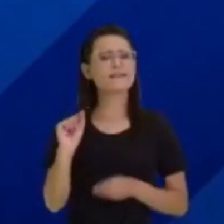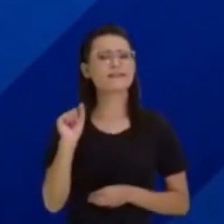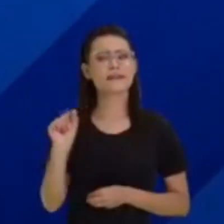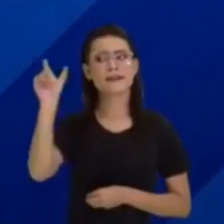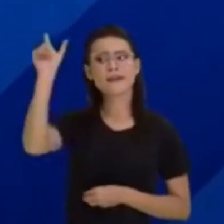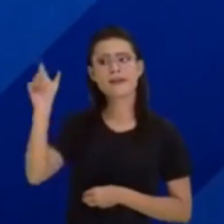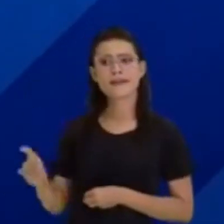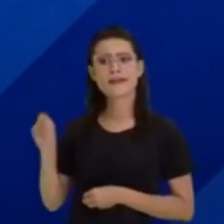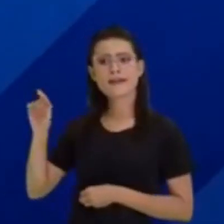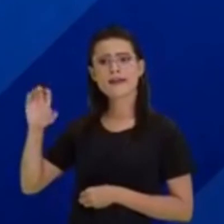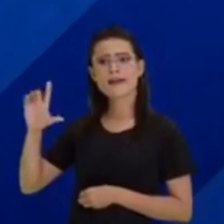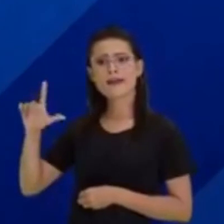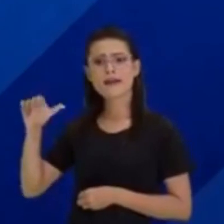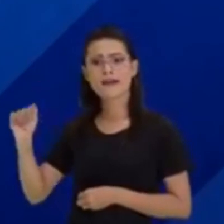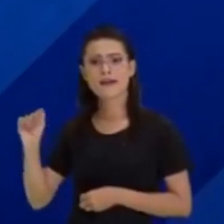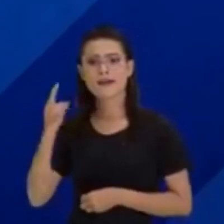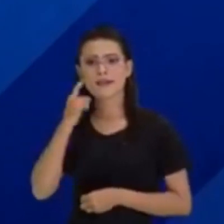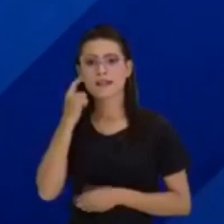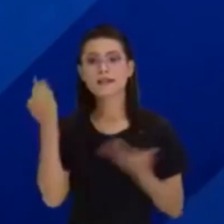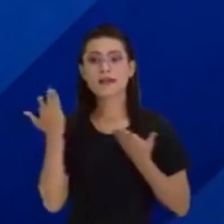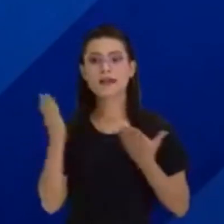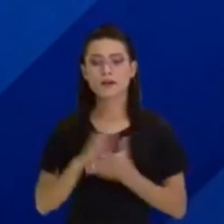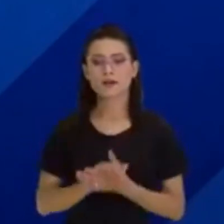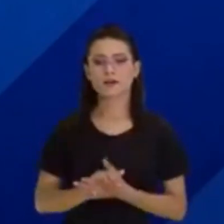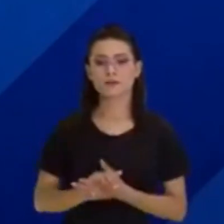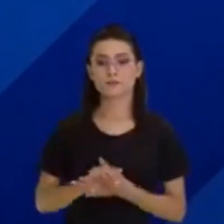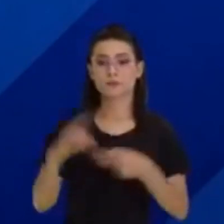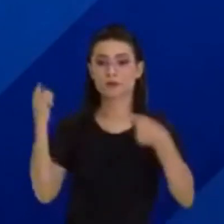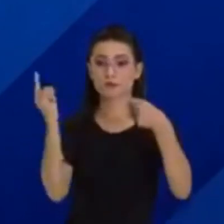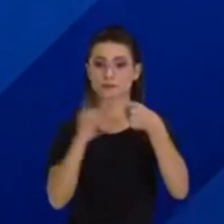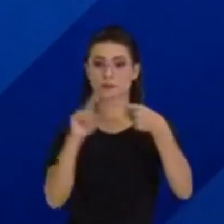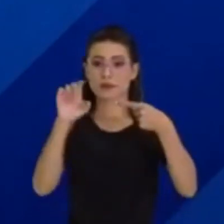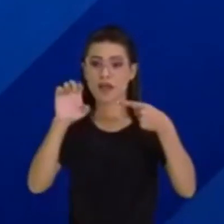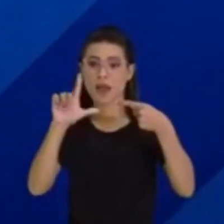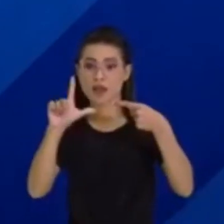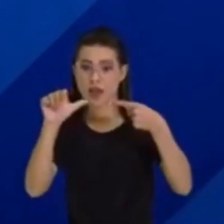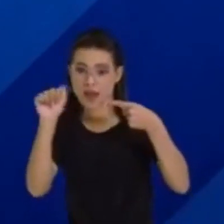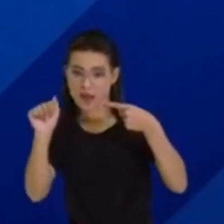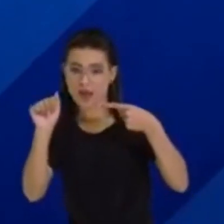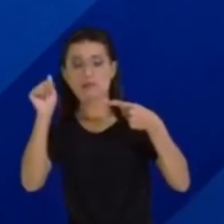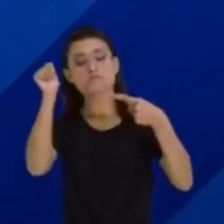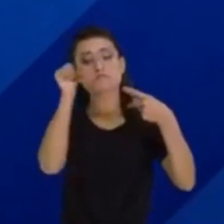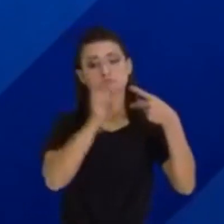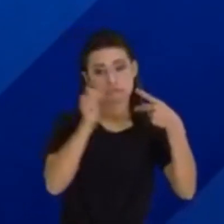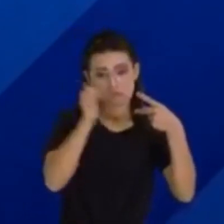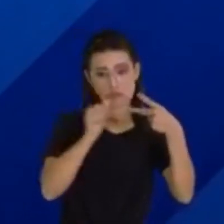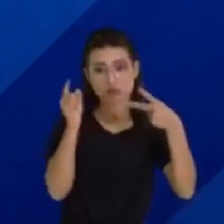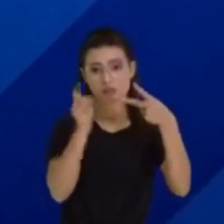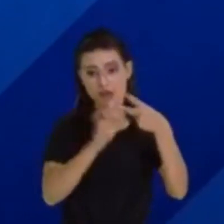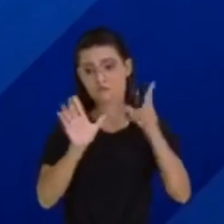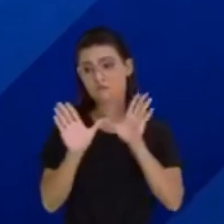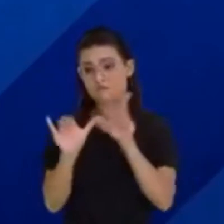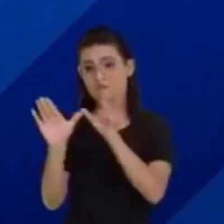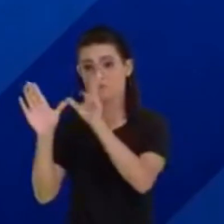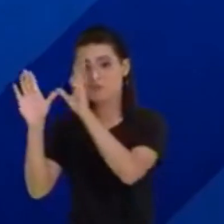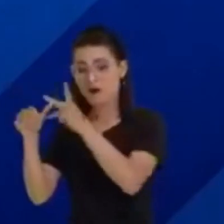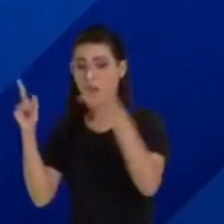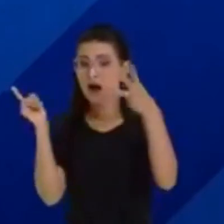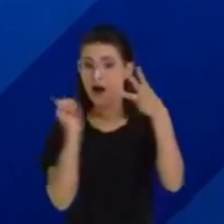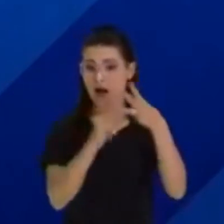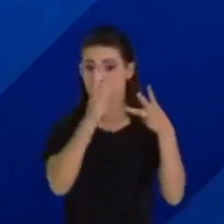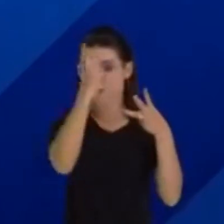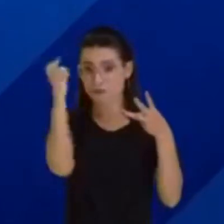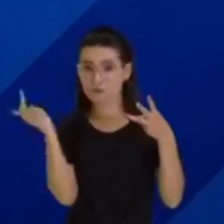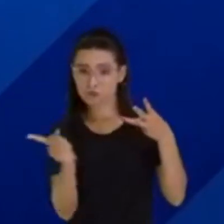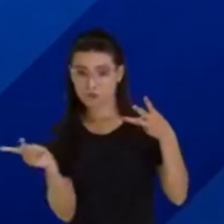feminino? Matem a charada aí. Do sexo feminino que voava, que causava medo em açaí e neguinha.